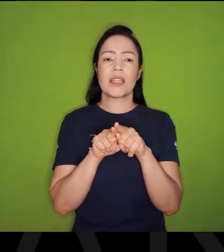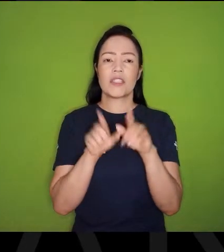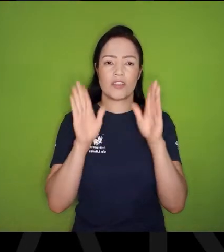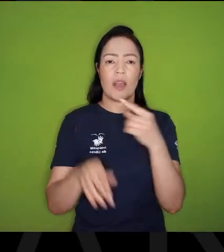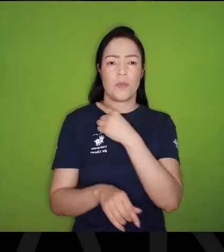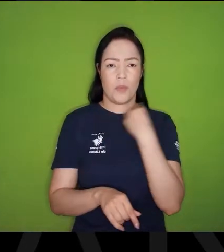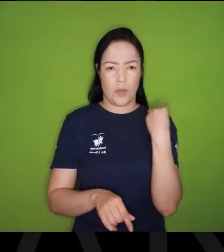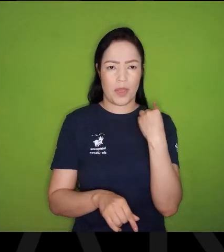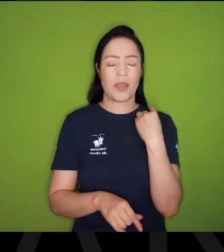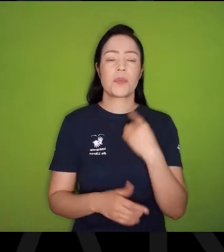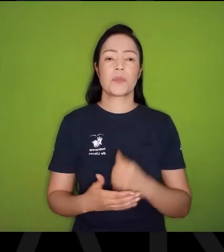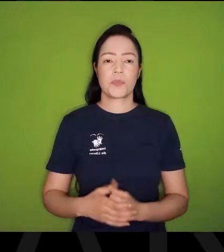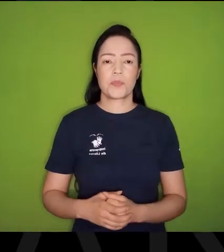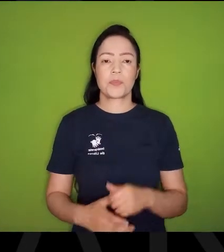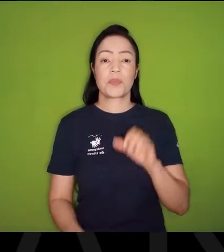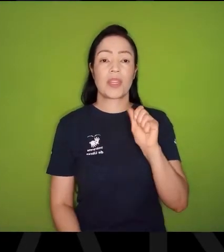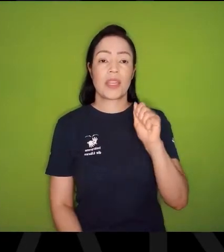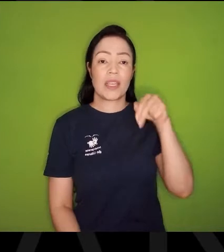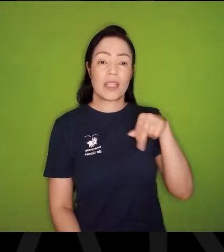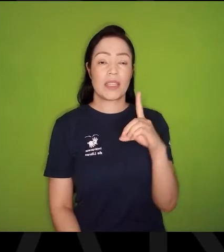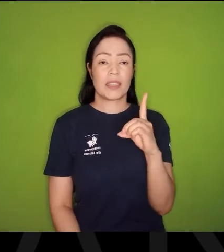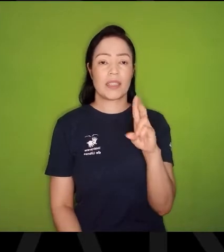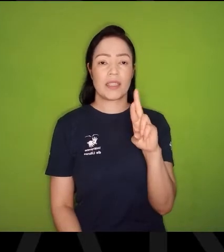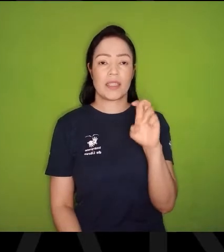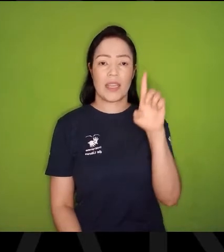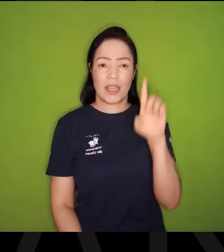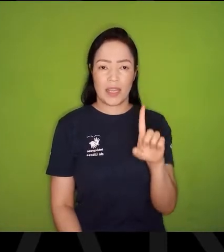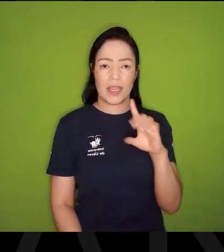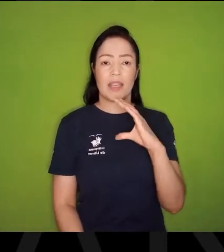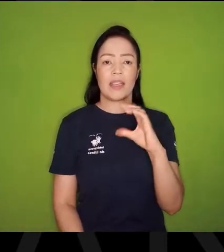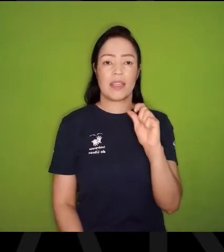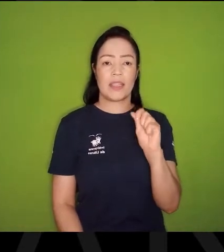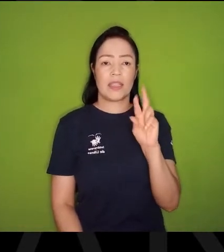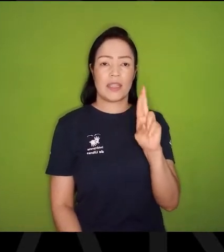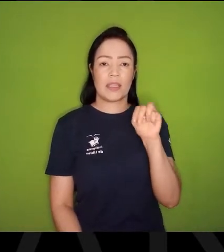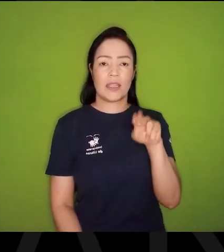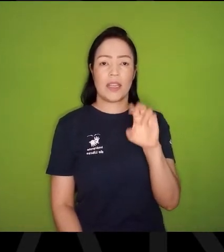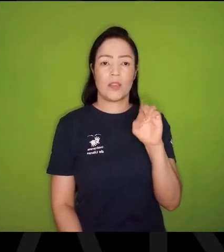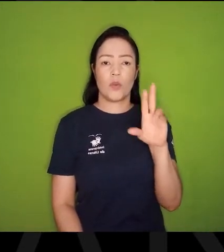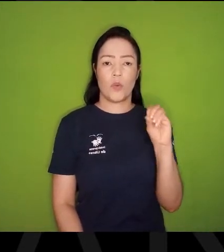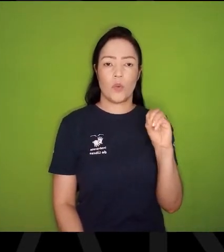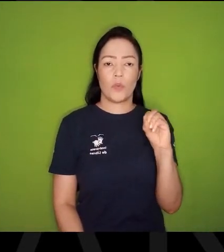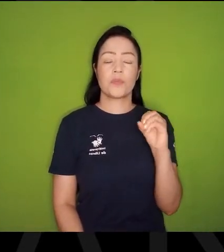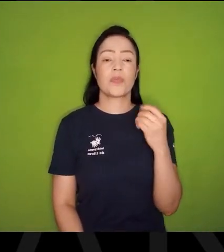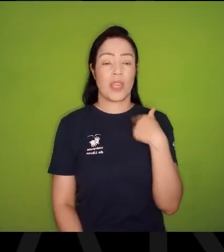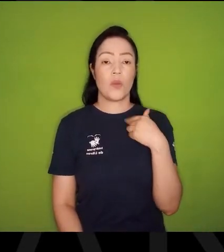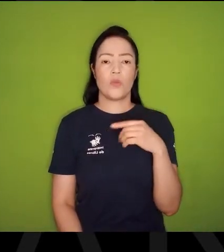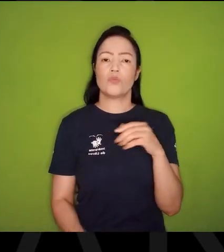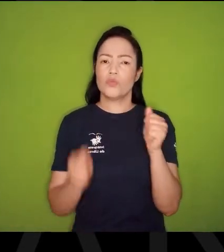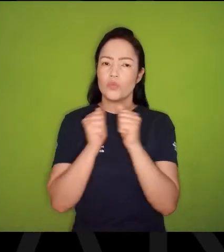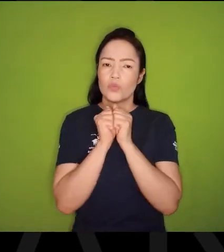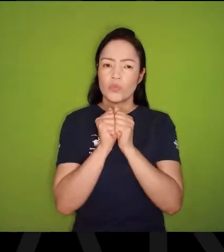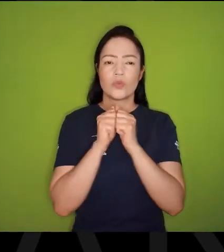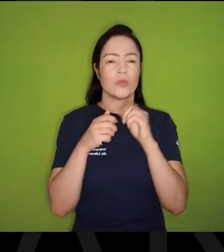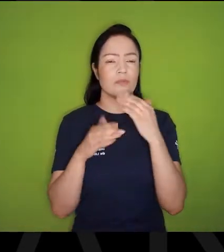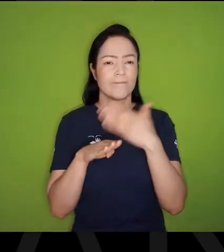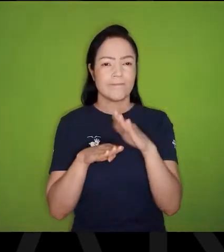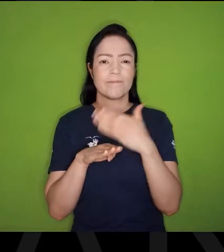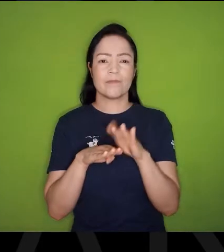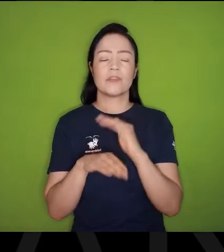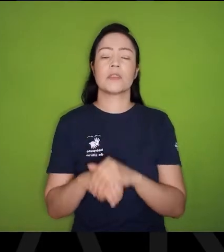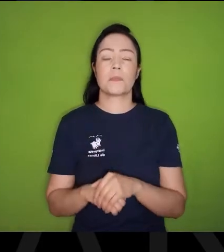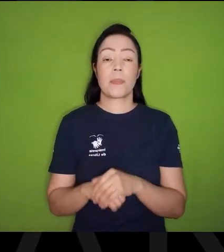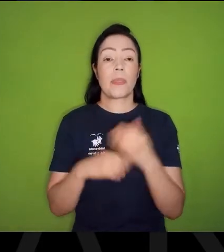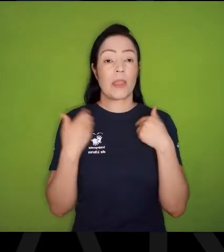O pai da ficção científica, André Carneiro, E fiz oficina com André Carneiro, E oficina com Roberto